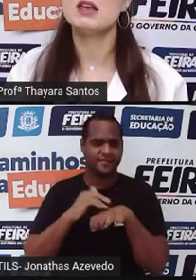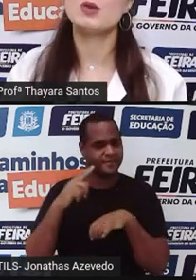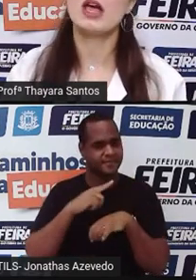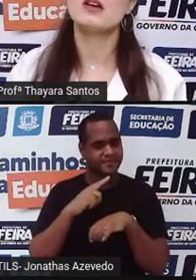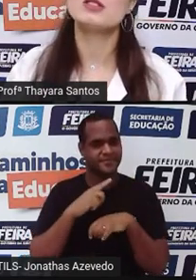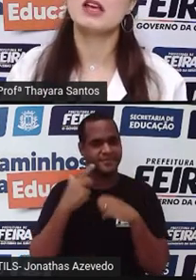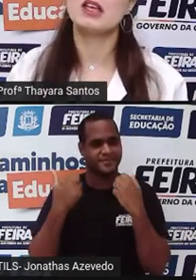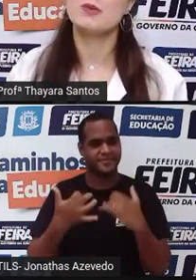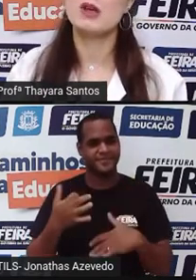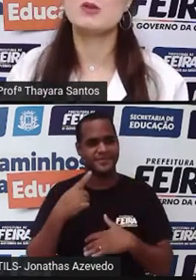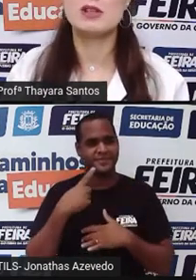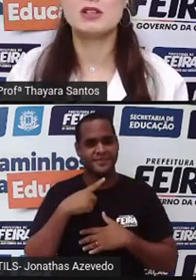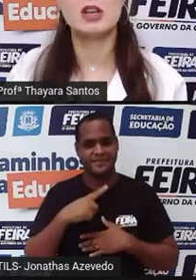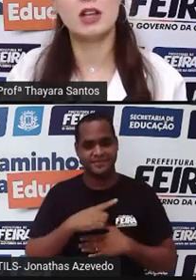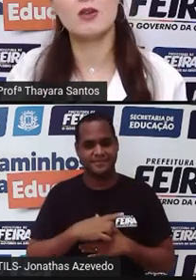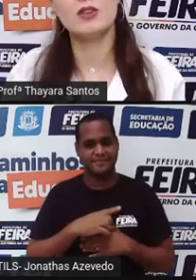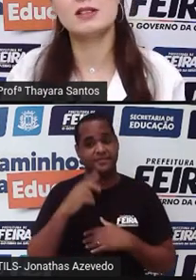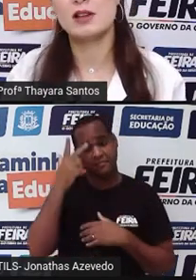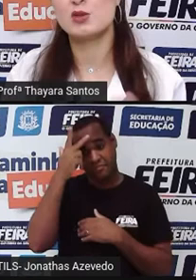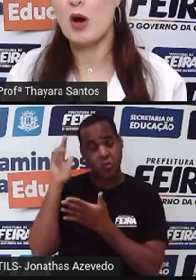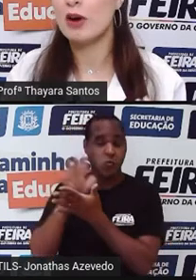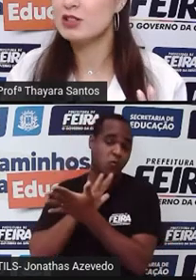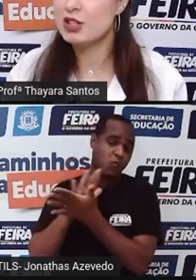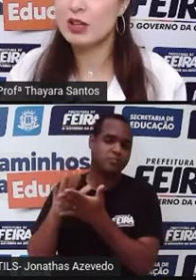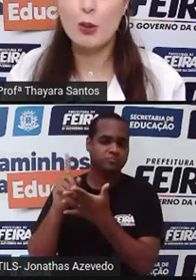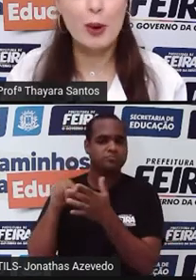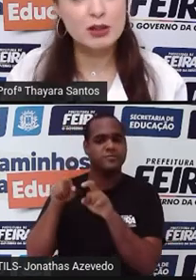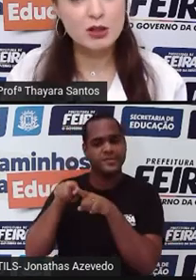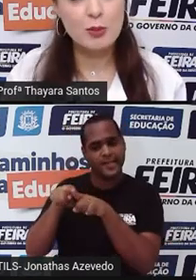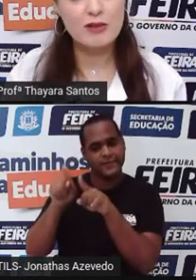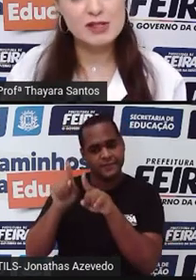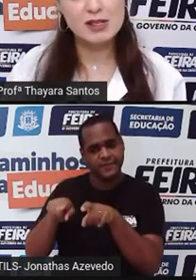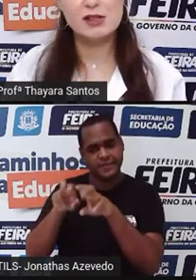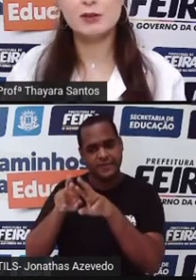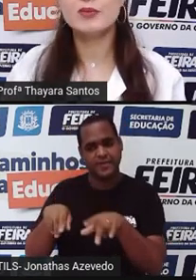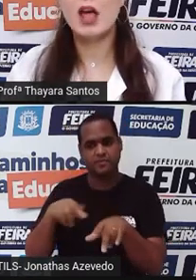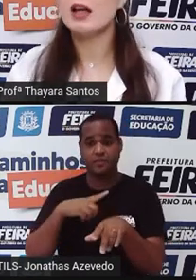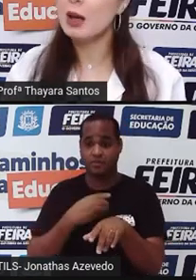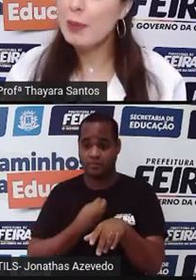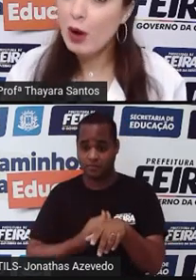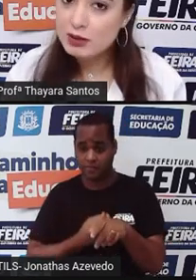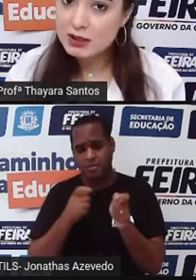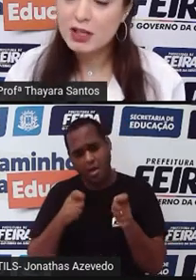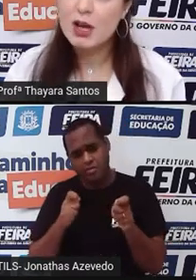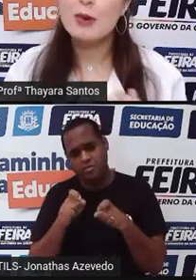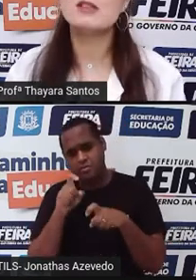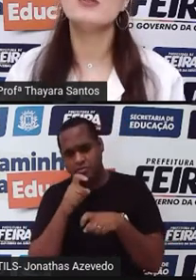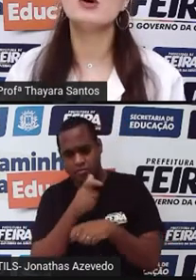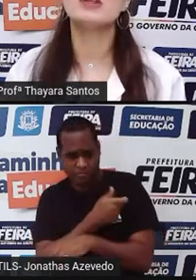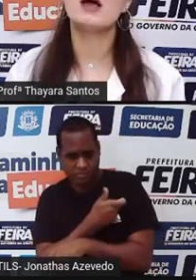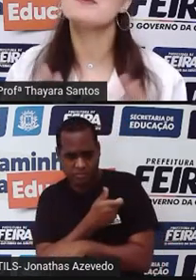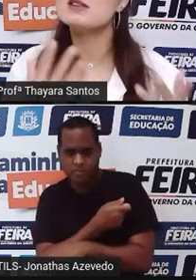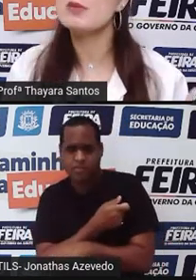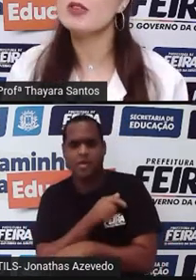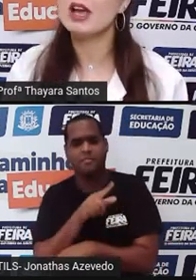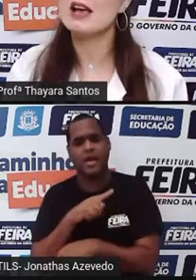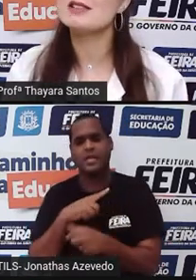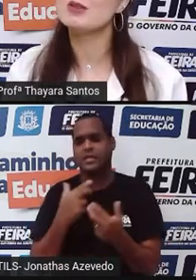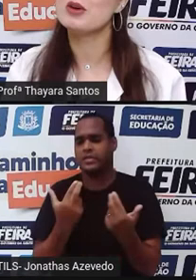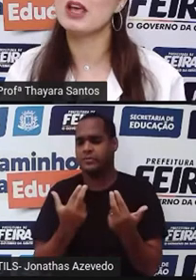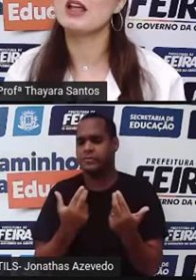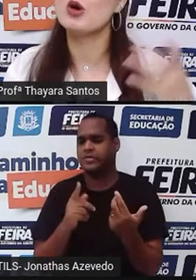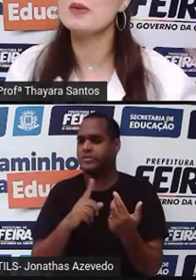E isso quer dizer que pessoas que já têm a vida sexual ativa não podem tomar vacina? Até podem, mas não vão ter a mesma